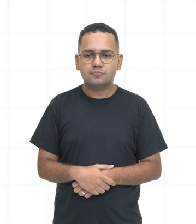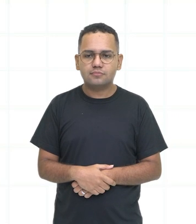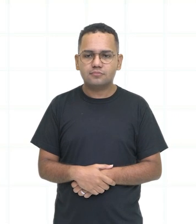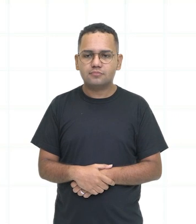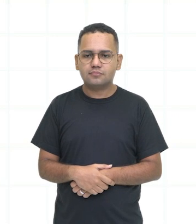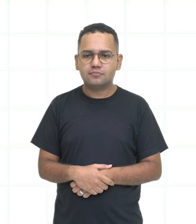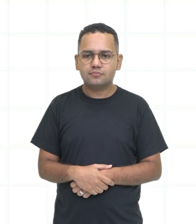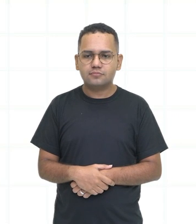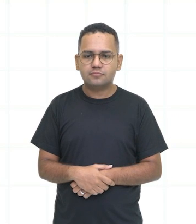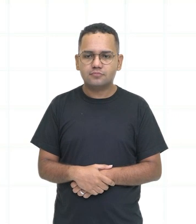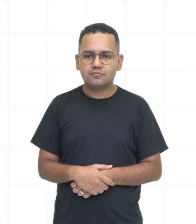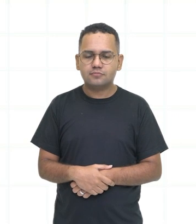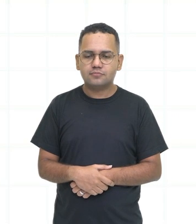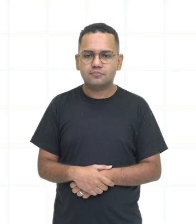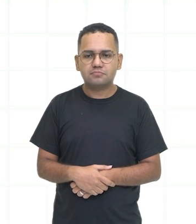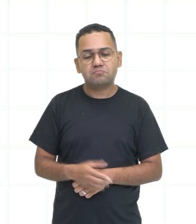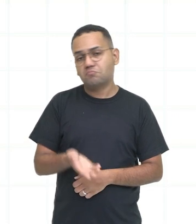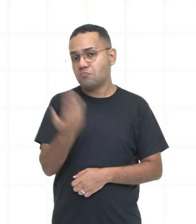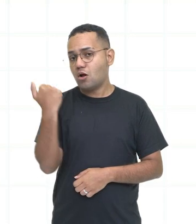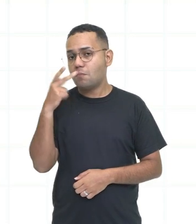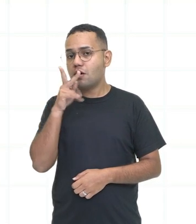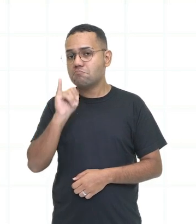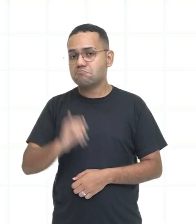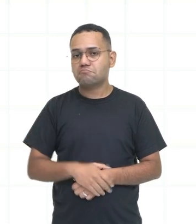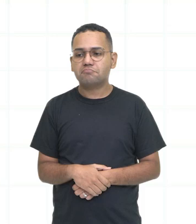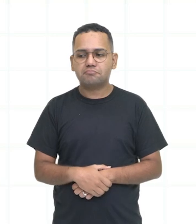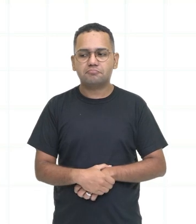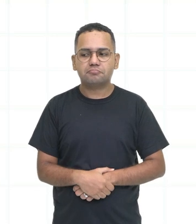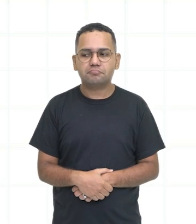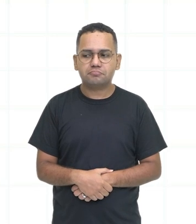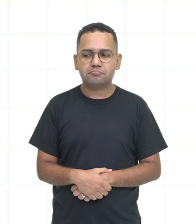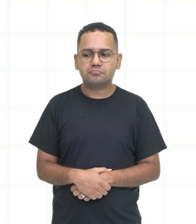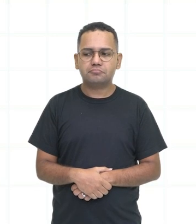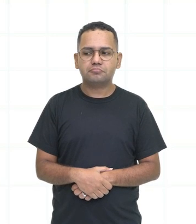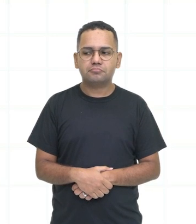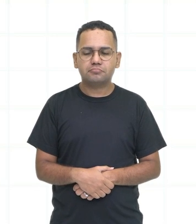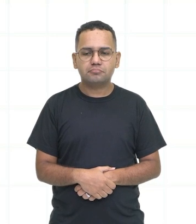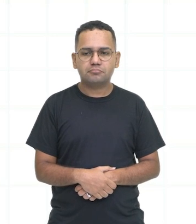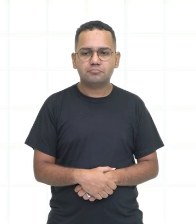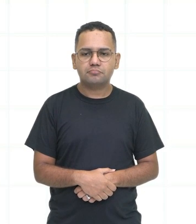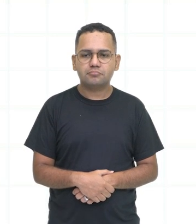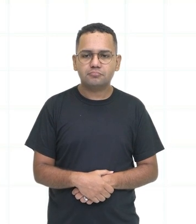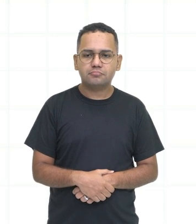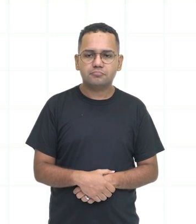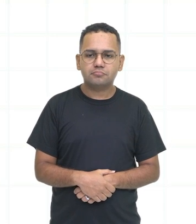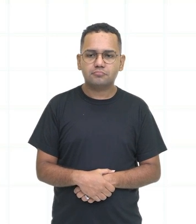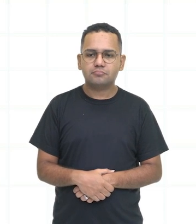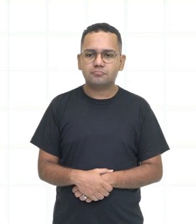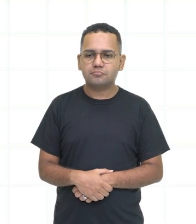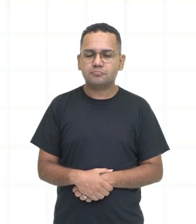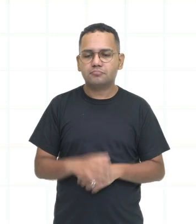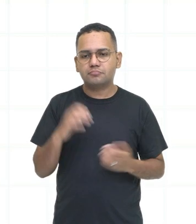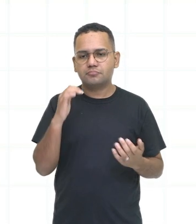ok? Ok. I give up. Let's go, daddy. Ok. Eu desisto. Vamos, pai. Papai, né? Nesse caso.